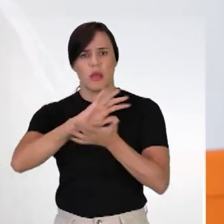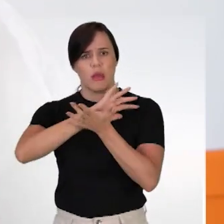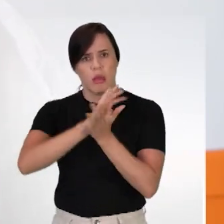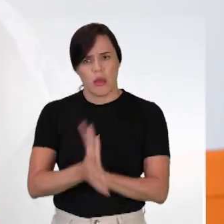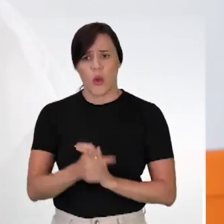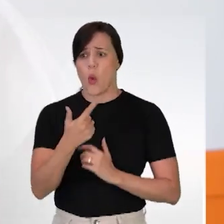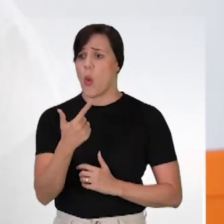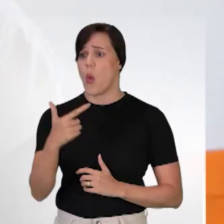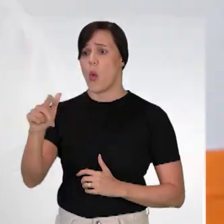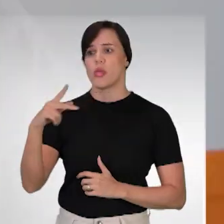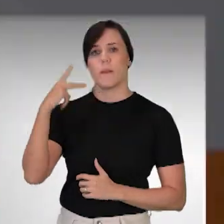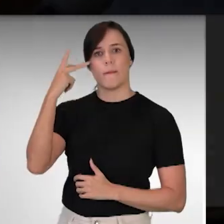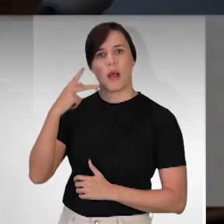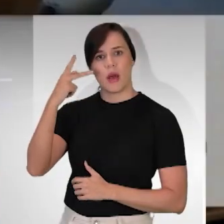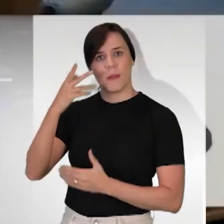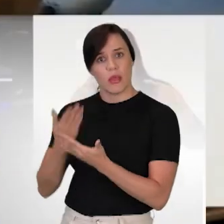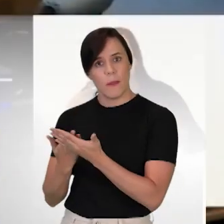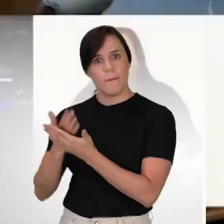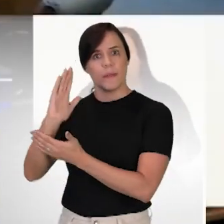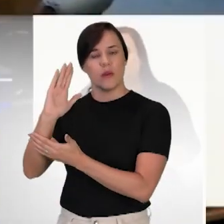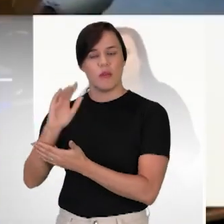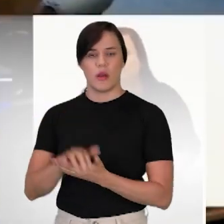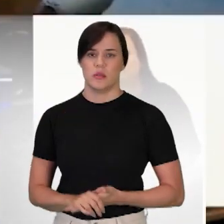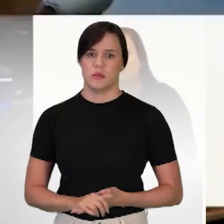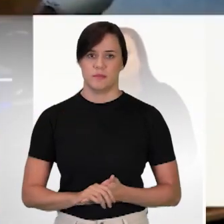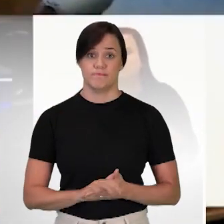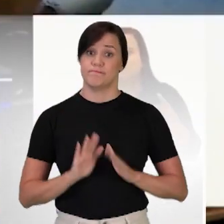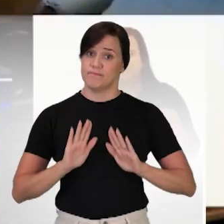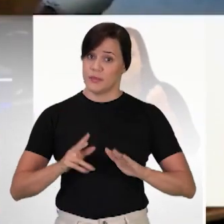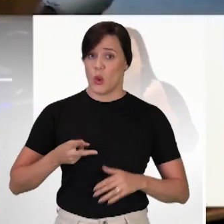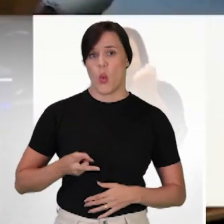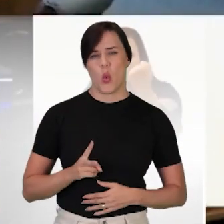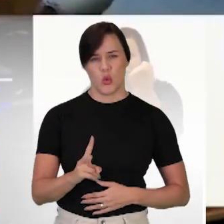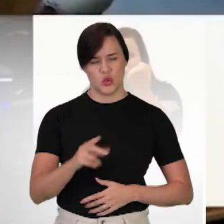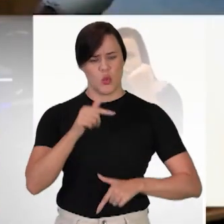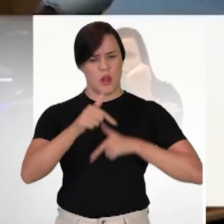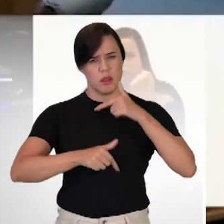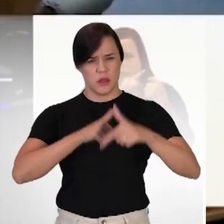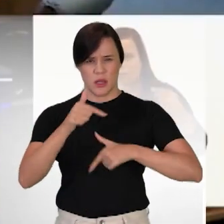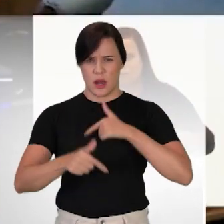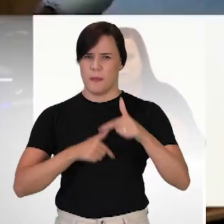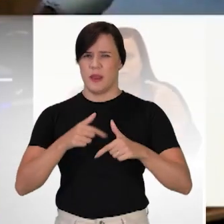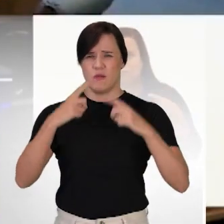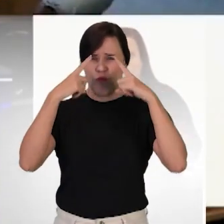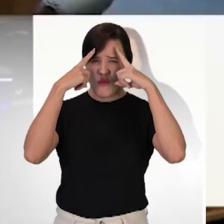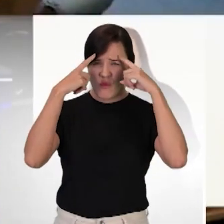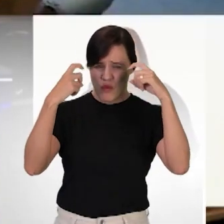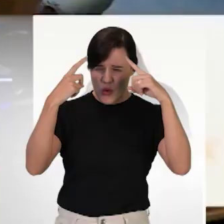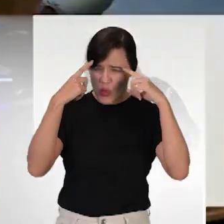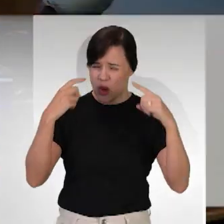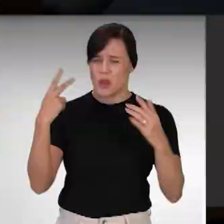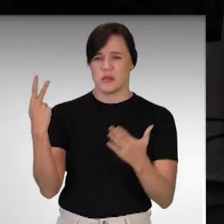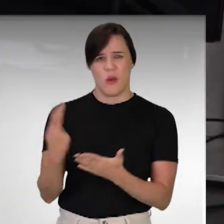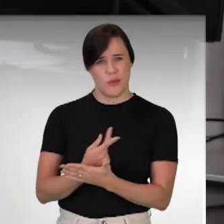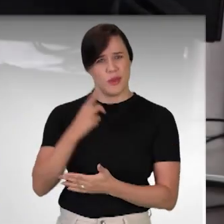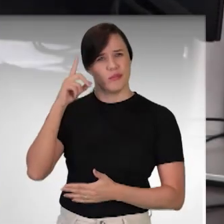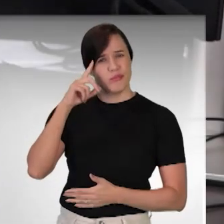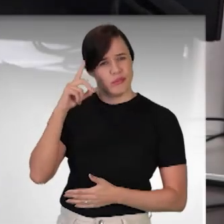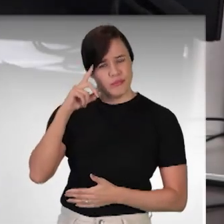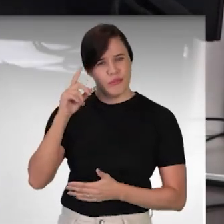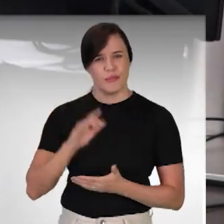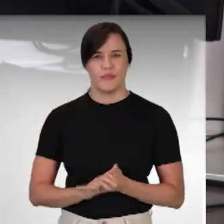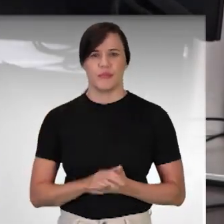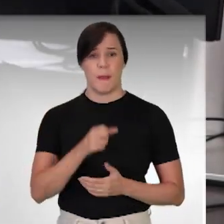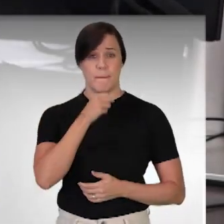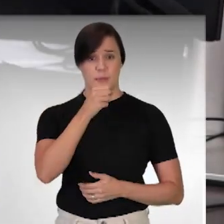contra uma outra parlamentar eleita. E para seguir em frente, trabalhando, elas enfrentam uma série de microviolências. Eu tentaram